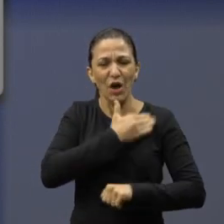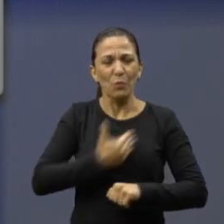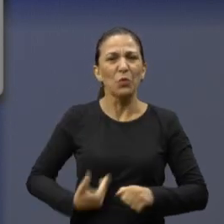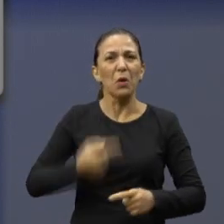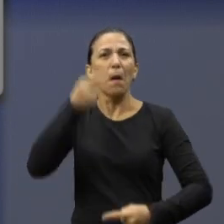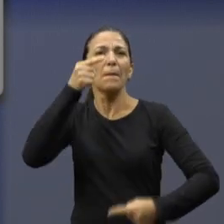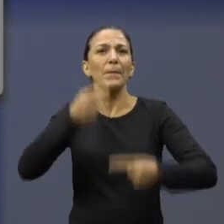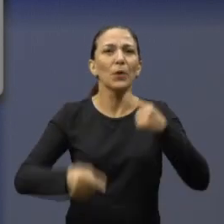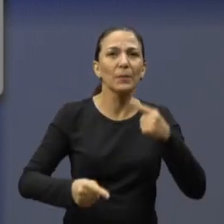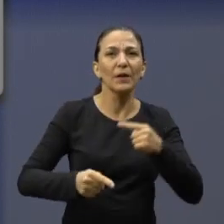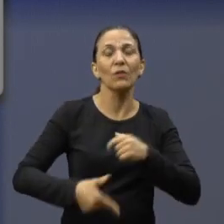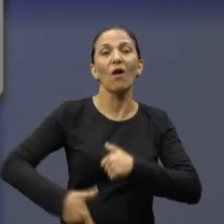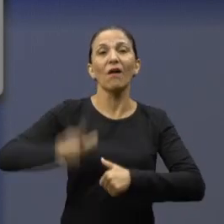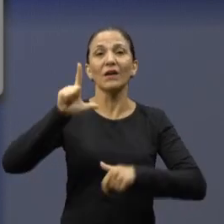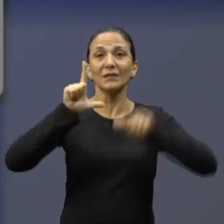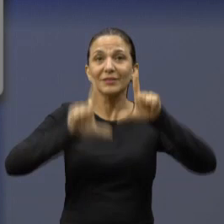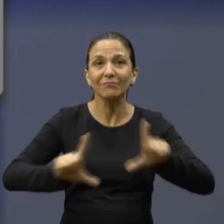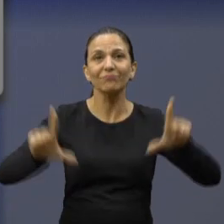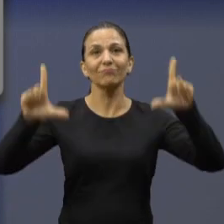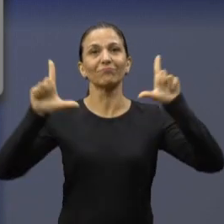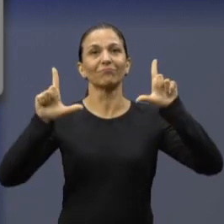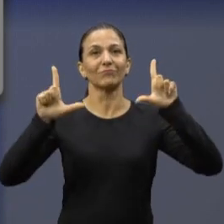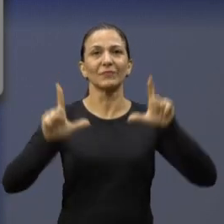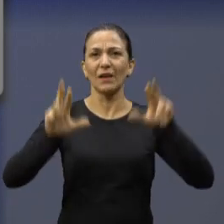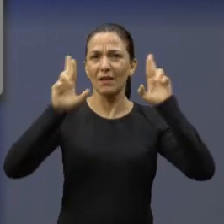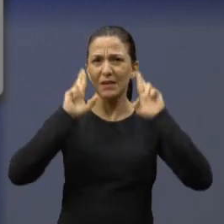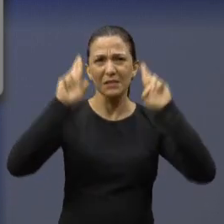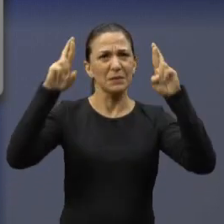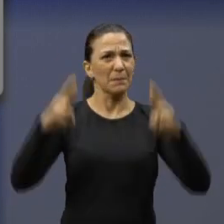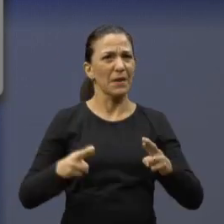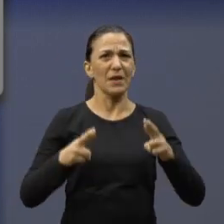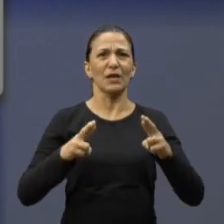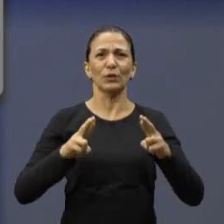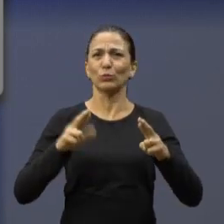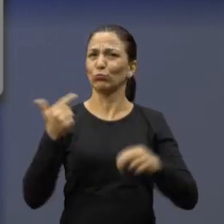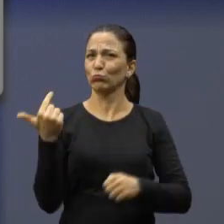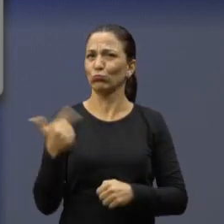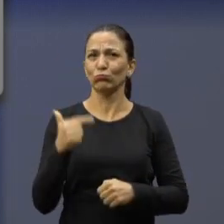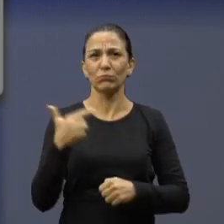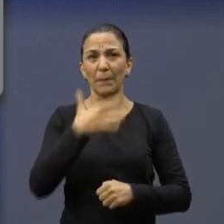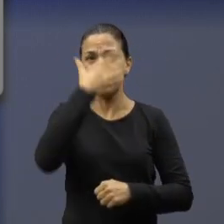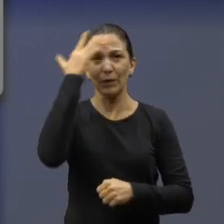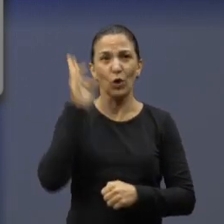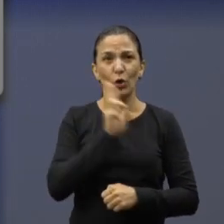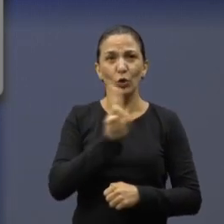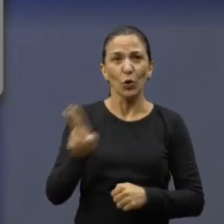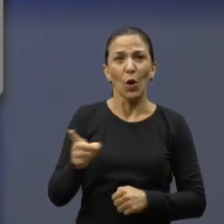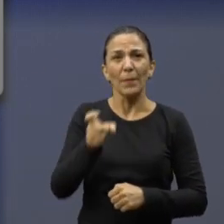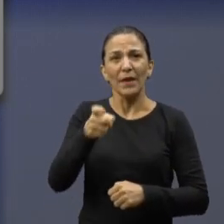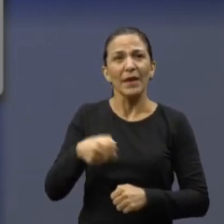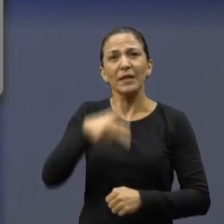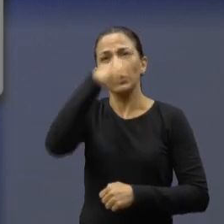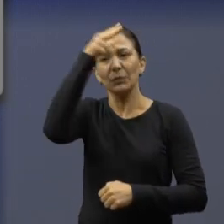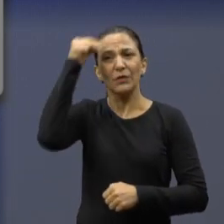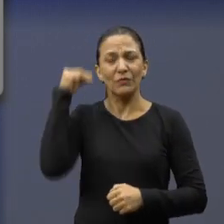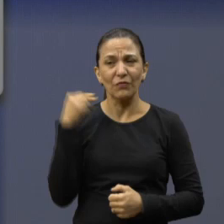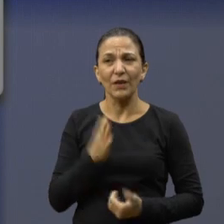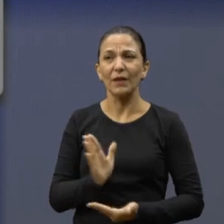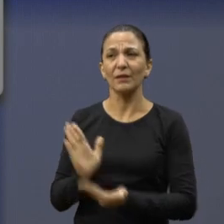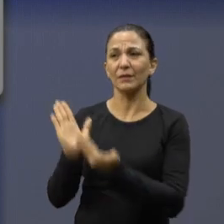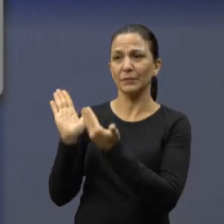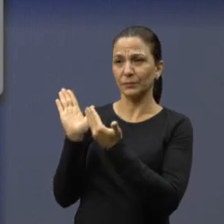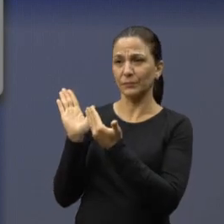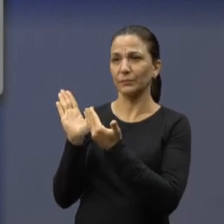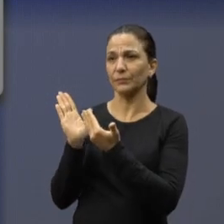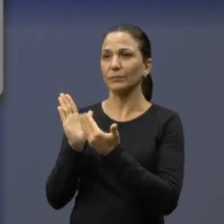que foi cartão postal de Araraquara. Falta de respeito, com os nomes dos ex-prefeitos, já em outro plano, Rubens Cruz, Clodaldo